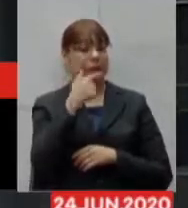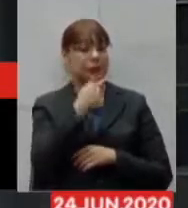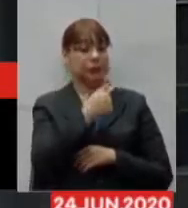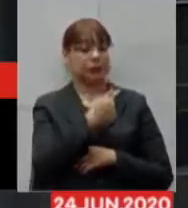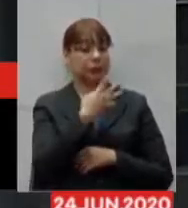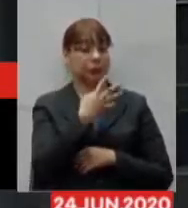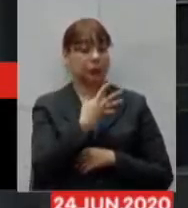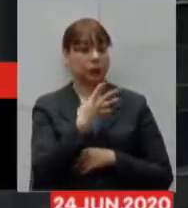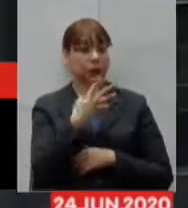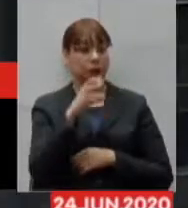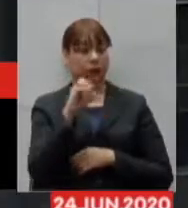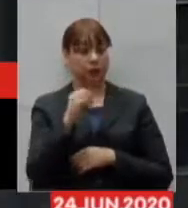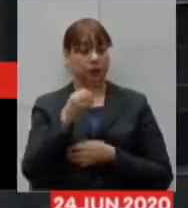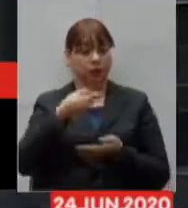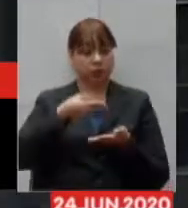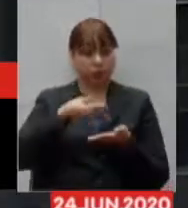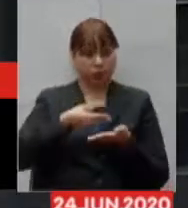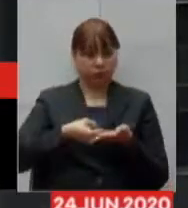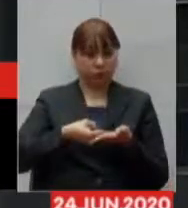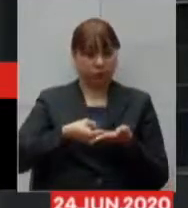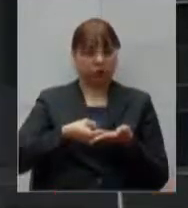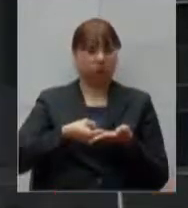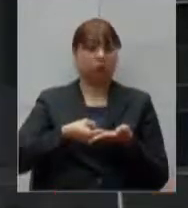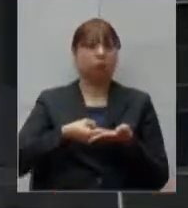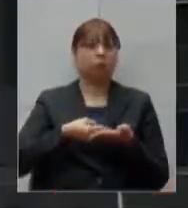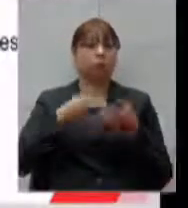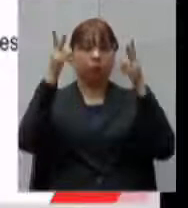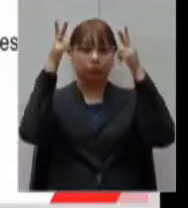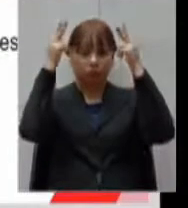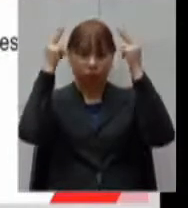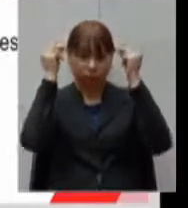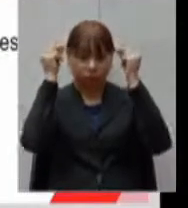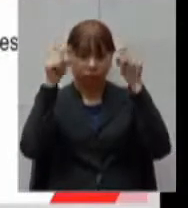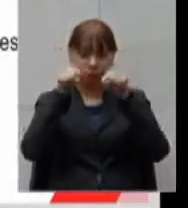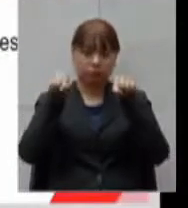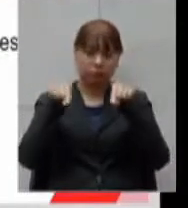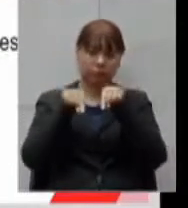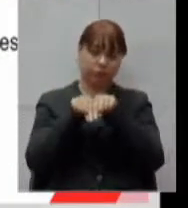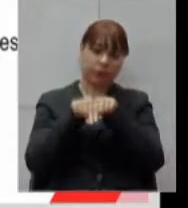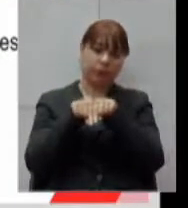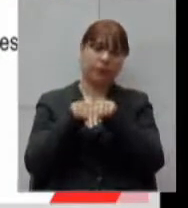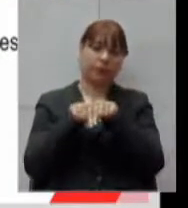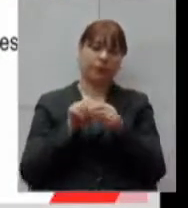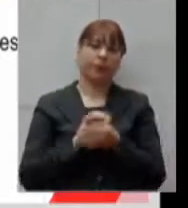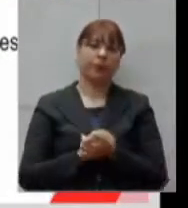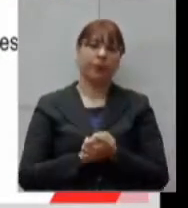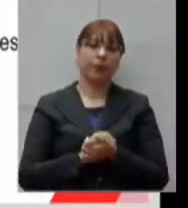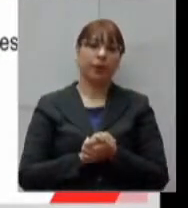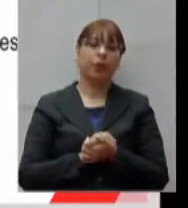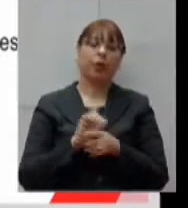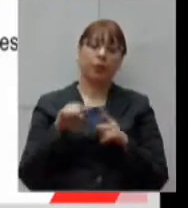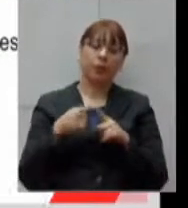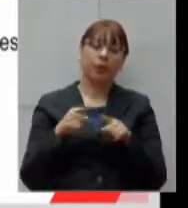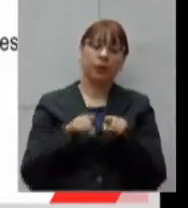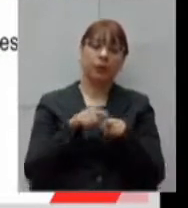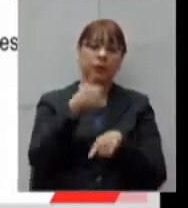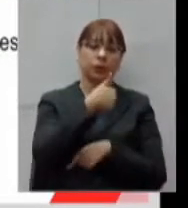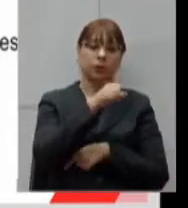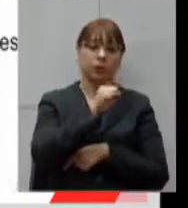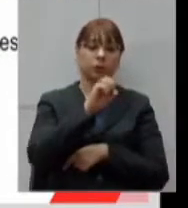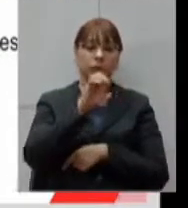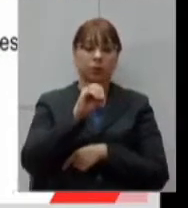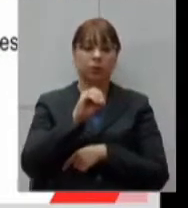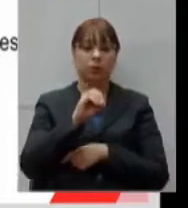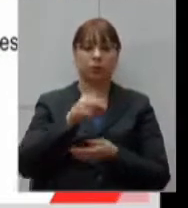leitos de enfermaria, 28 leitos de estabilização na unidade do Expo Minas, mais 180 leitos de